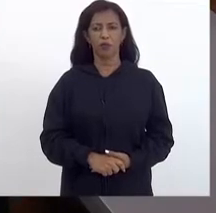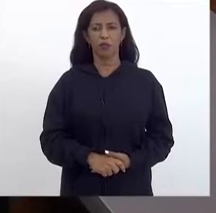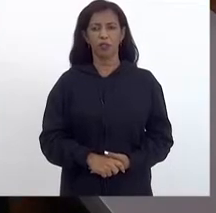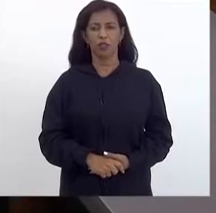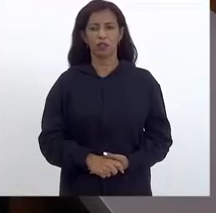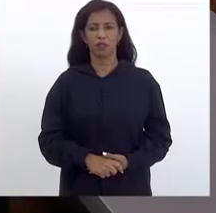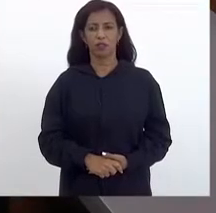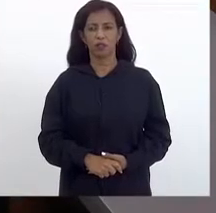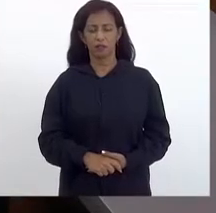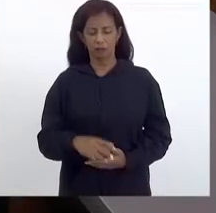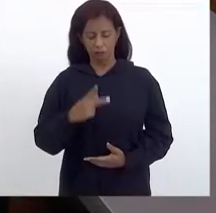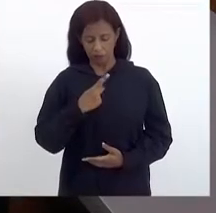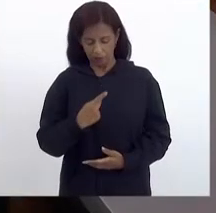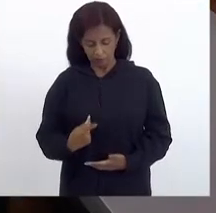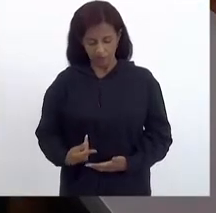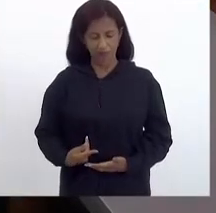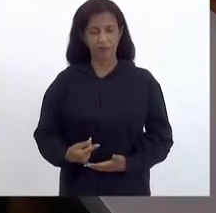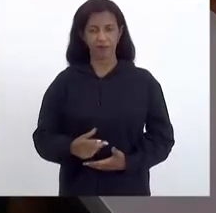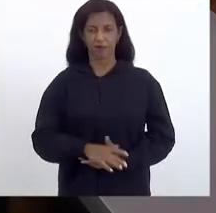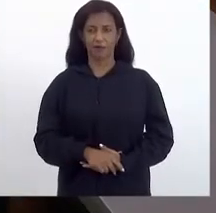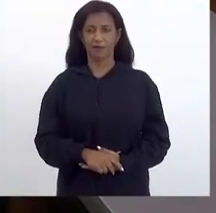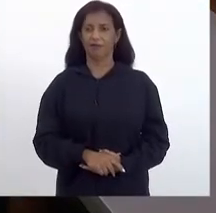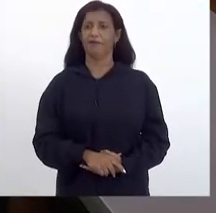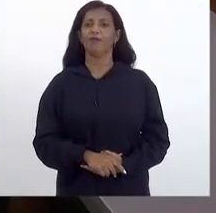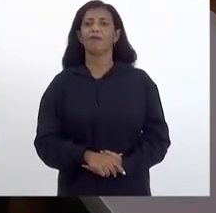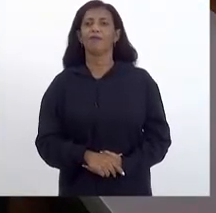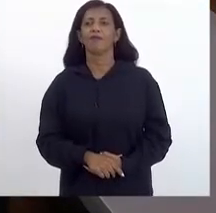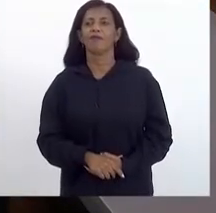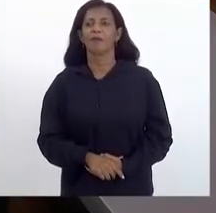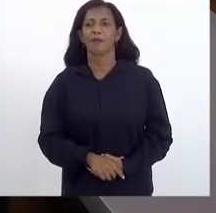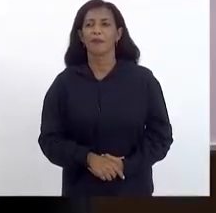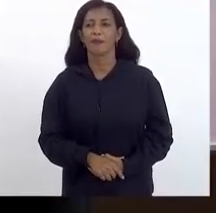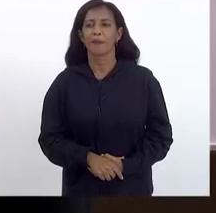Sr. Presidente. Me perdoe.